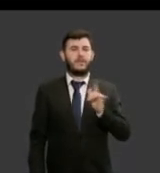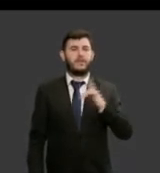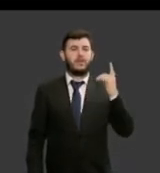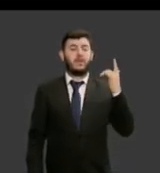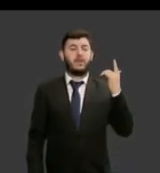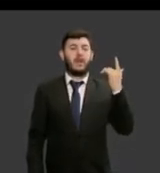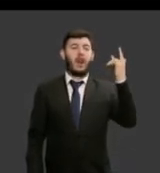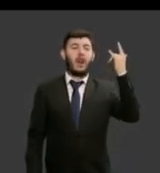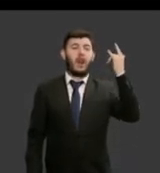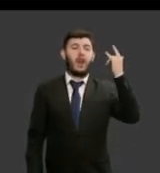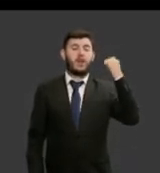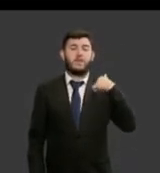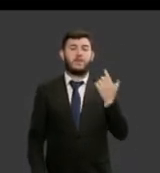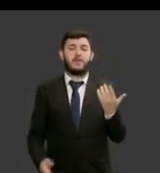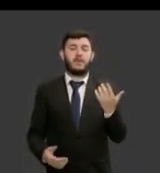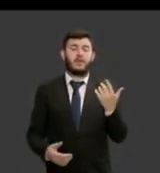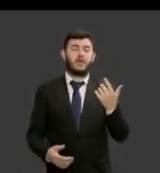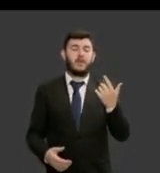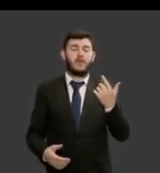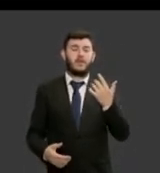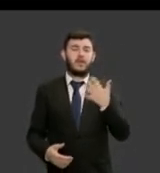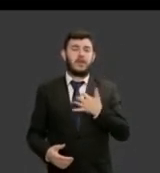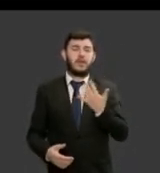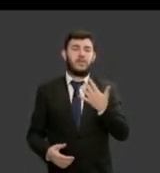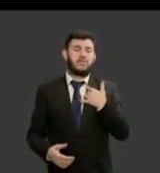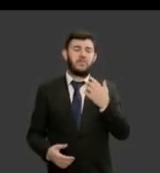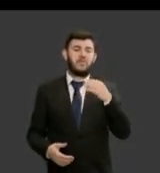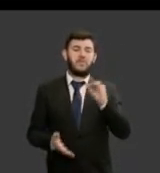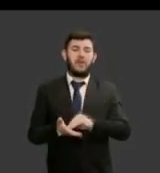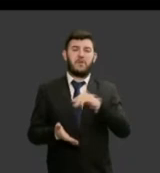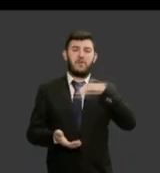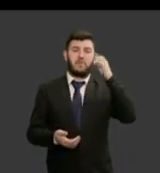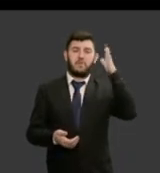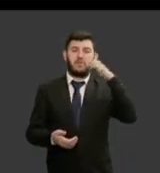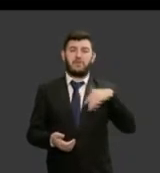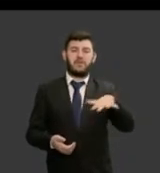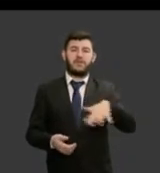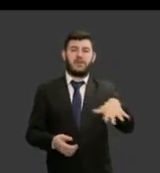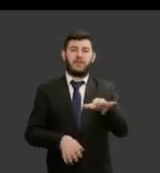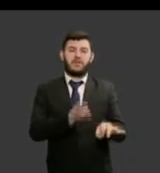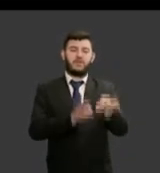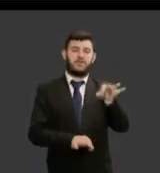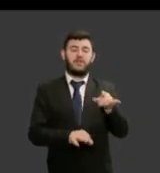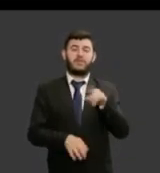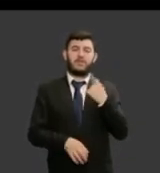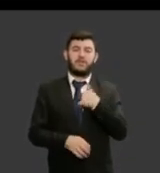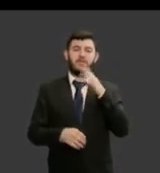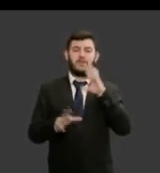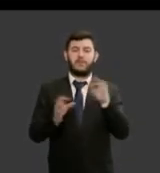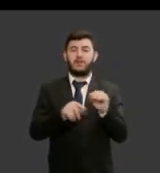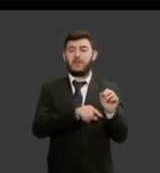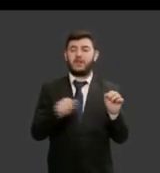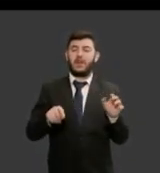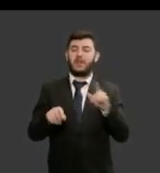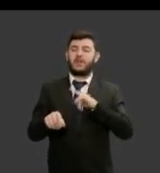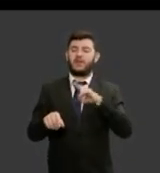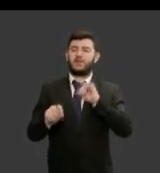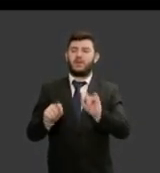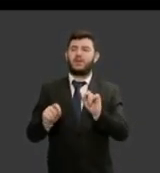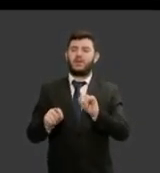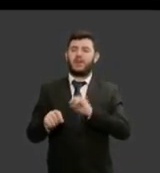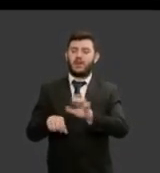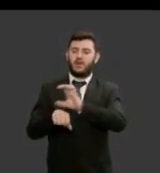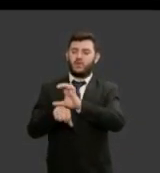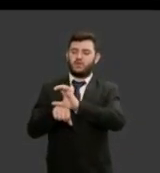uma série de dispositivos que asseguram a igualdade da mulher a constituição federal de